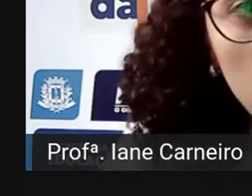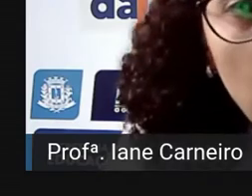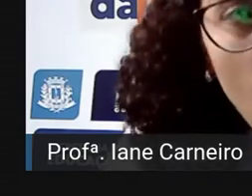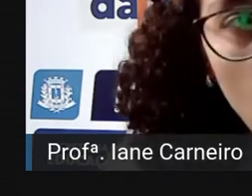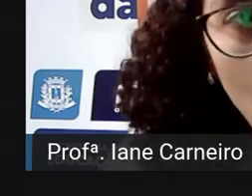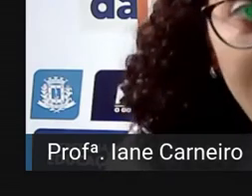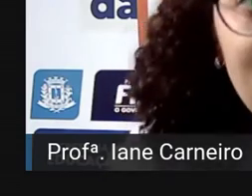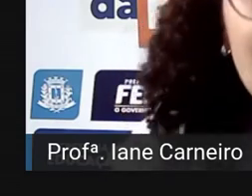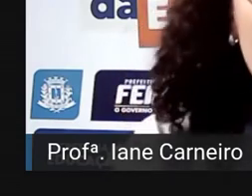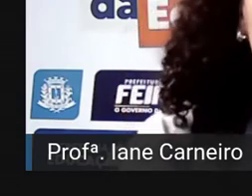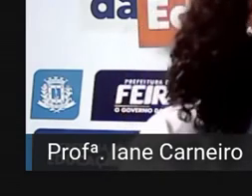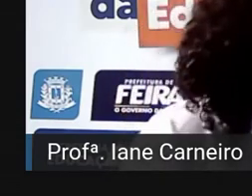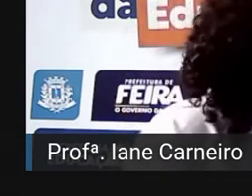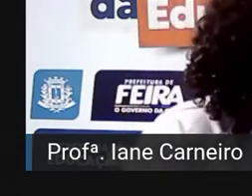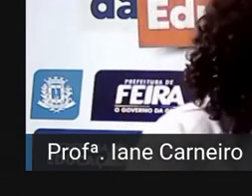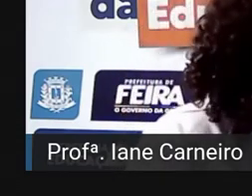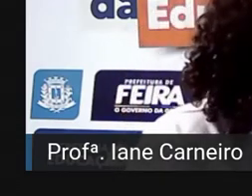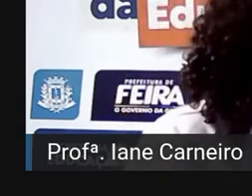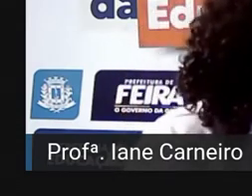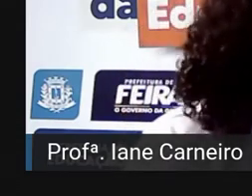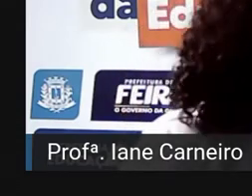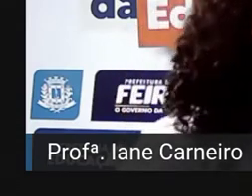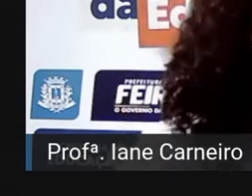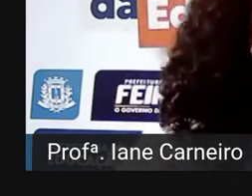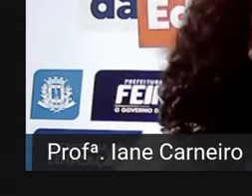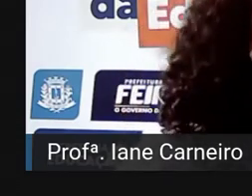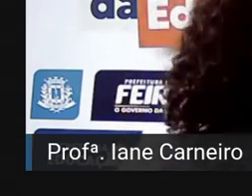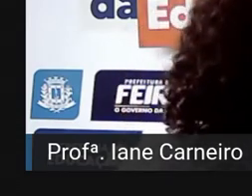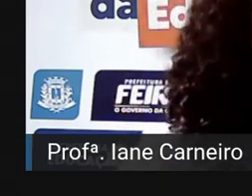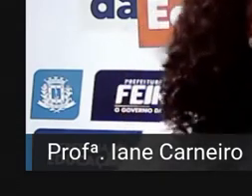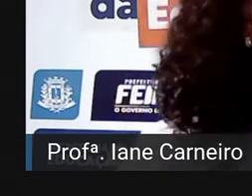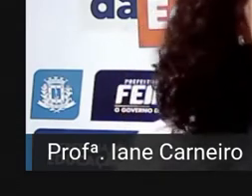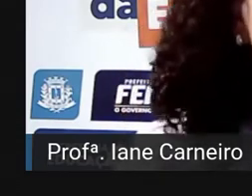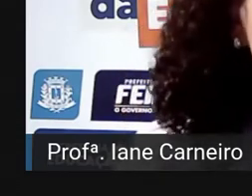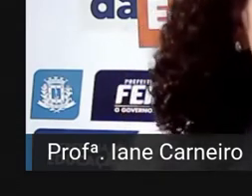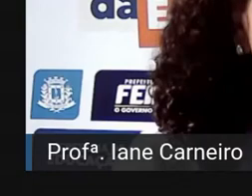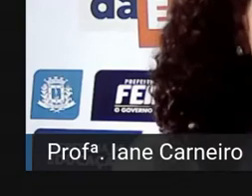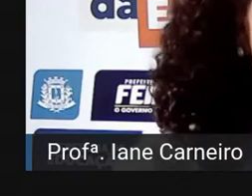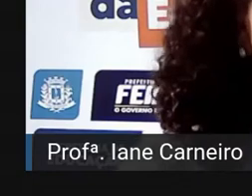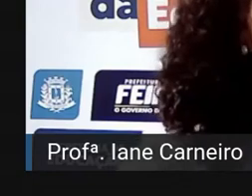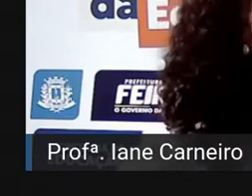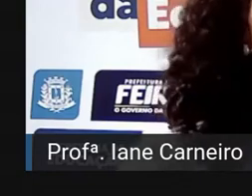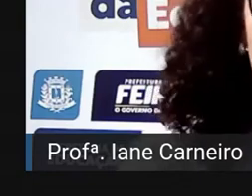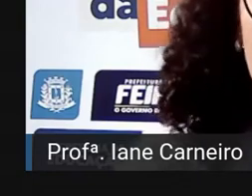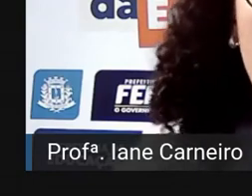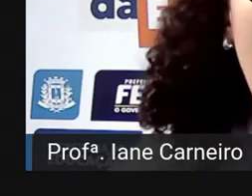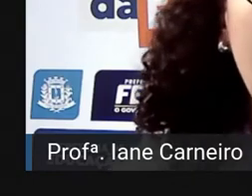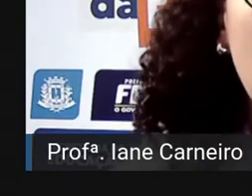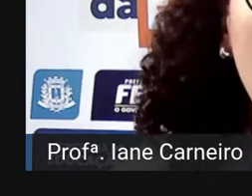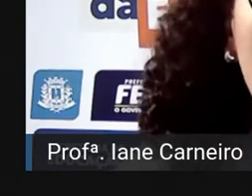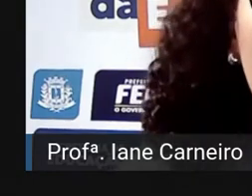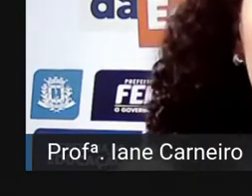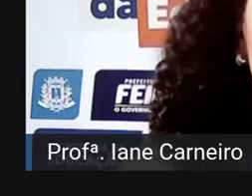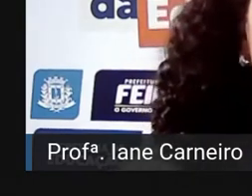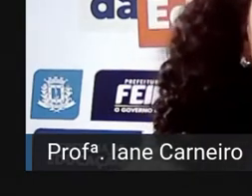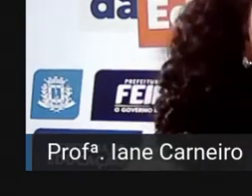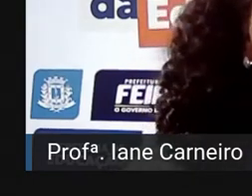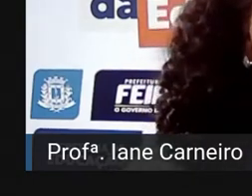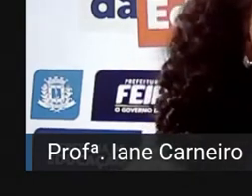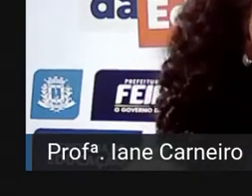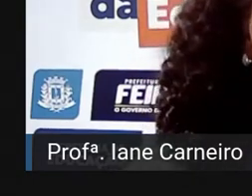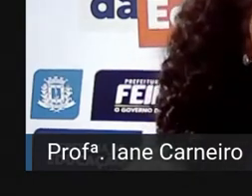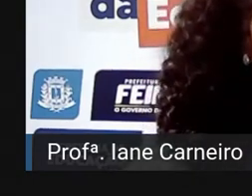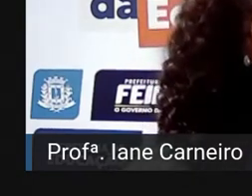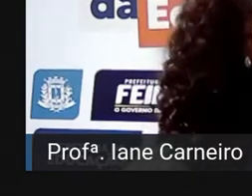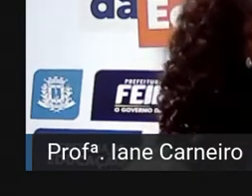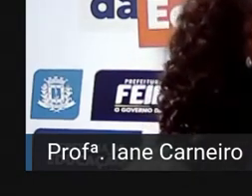discutir um pouco mais sobre como é que esses direitos são garantidos, tá bom? A prova vai compartilhar mais